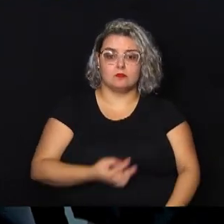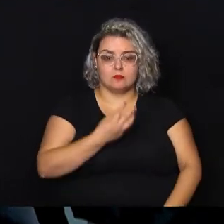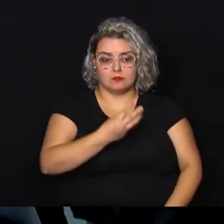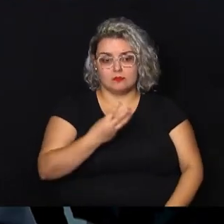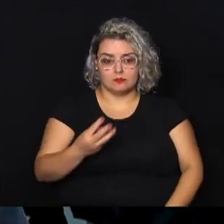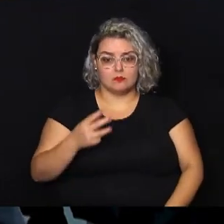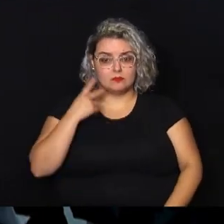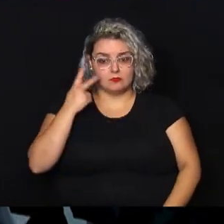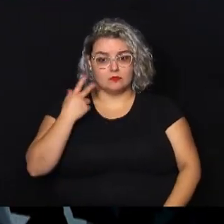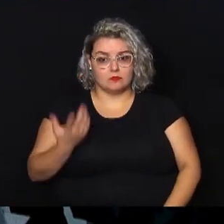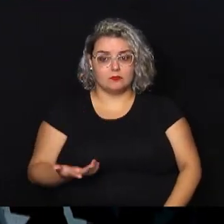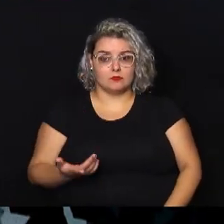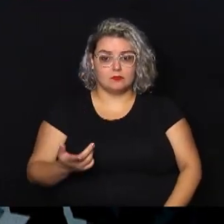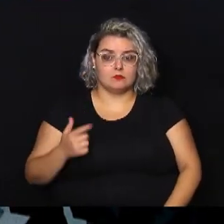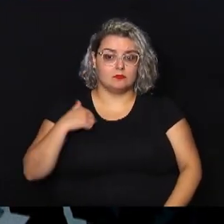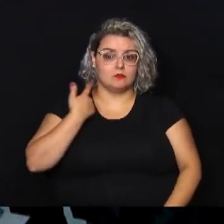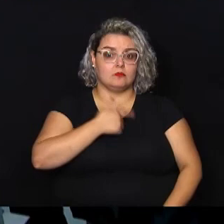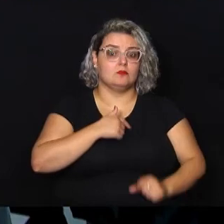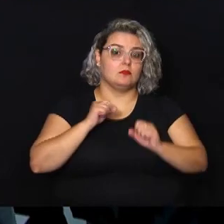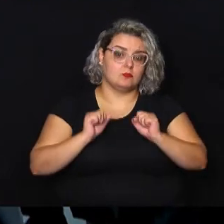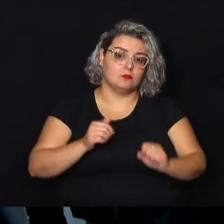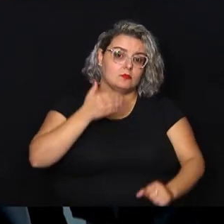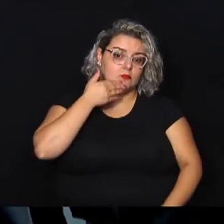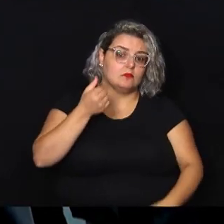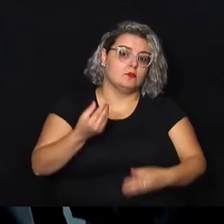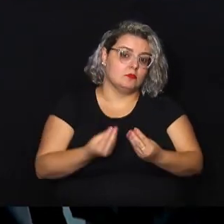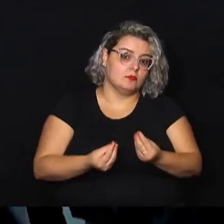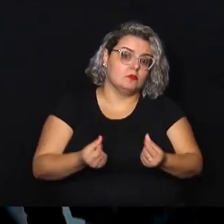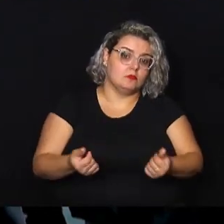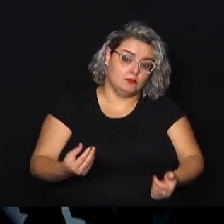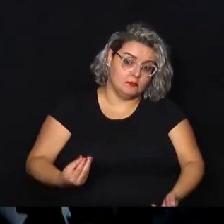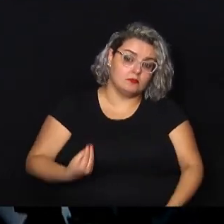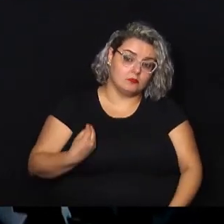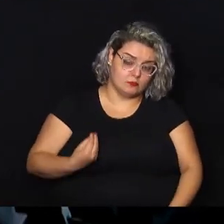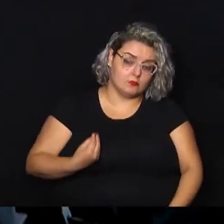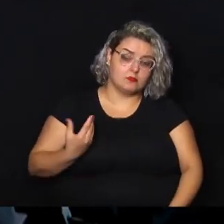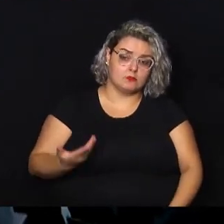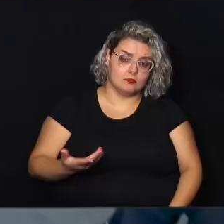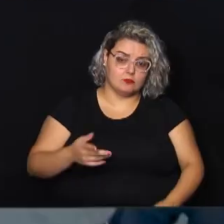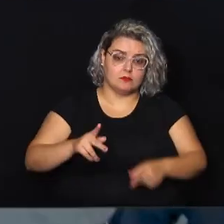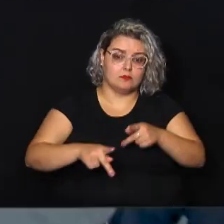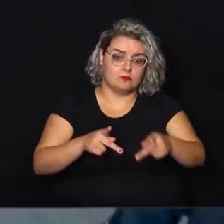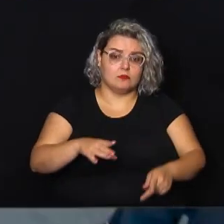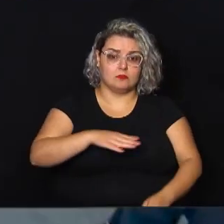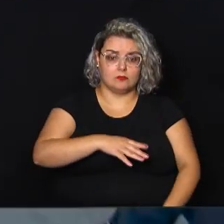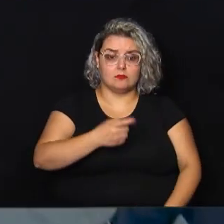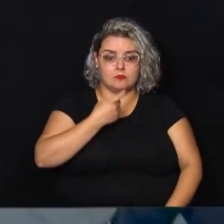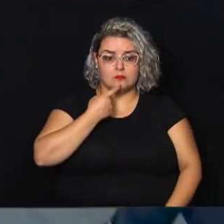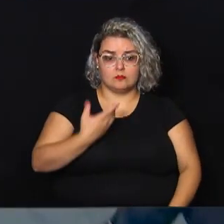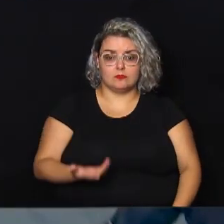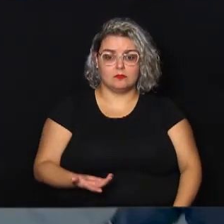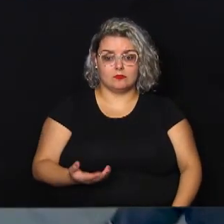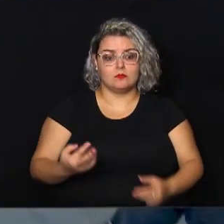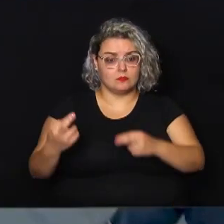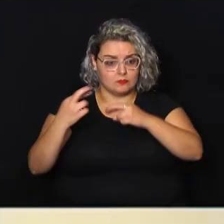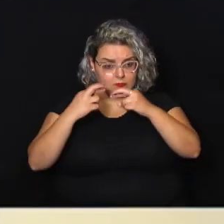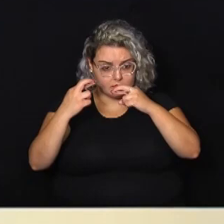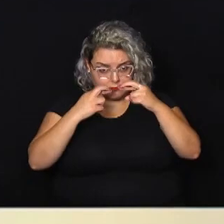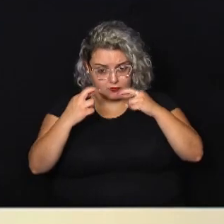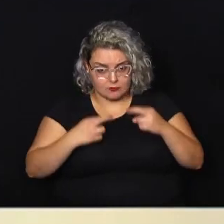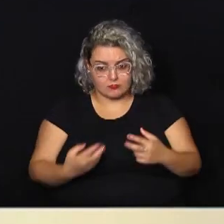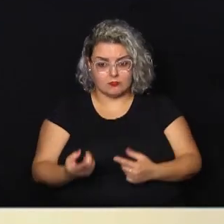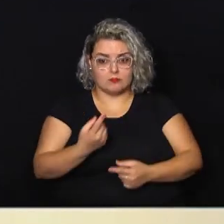vereadores, nós podemos melhorar a qualidade de vida da população de Campinas. E sobre a fiscalização desses